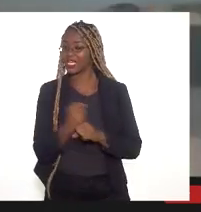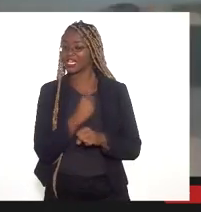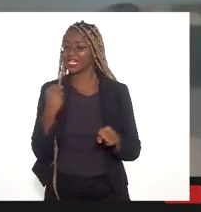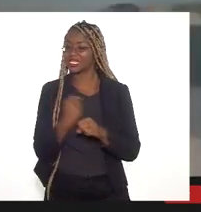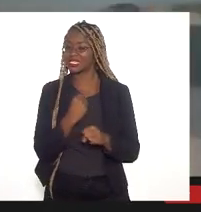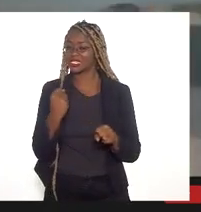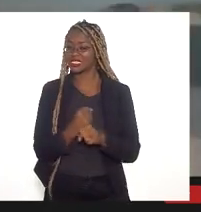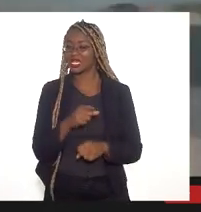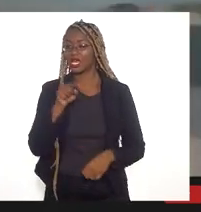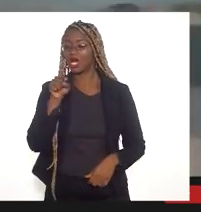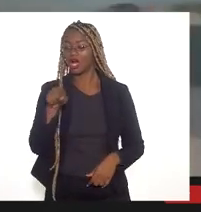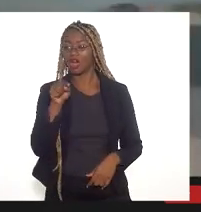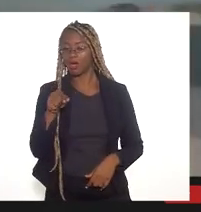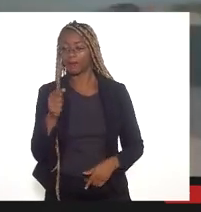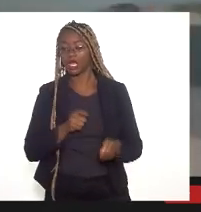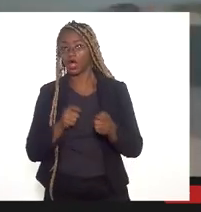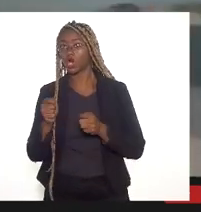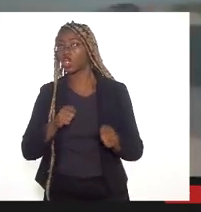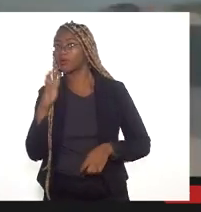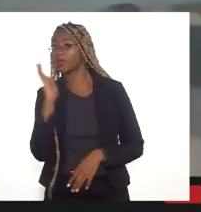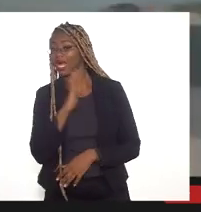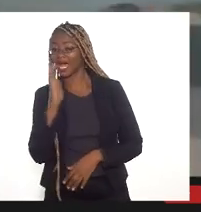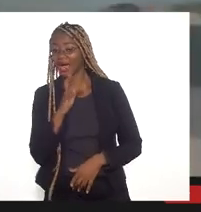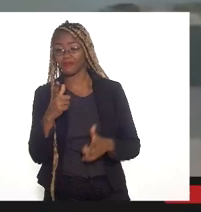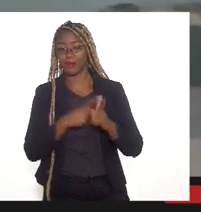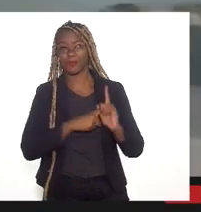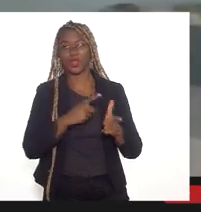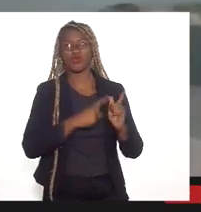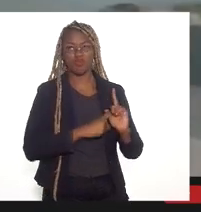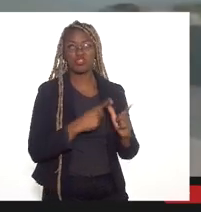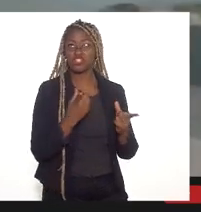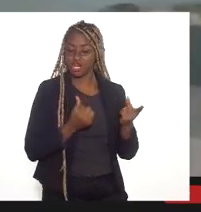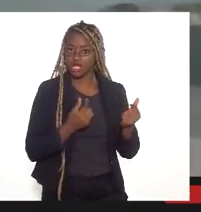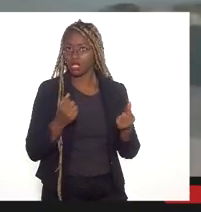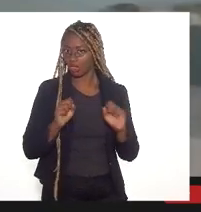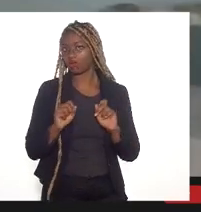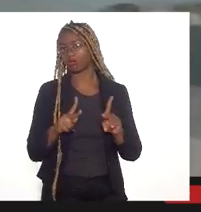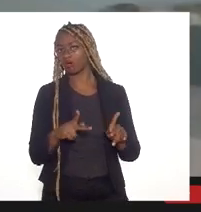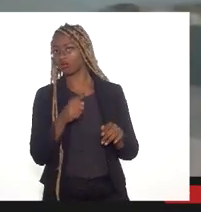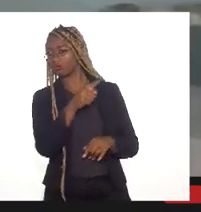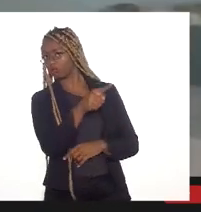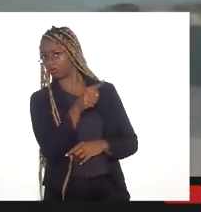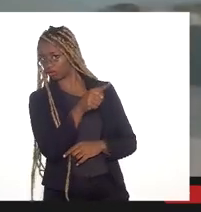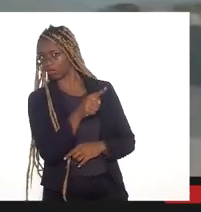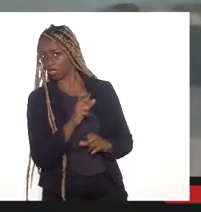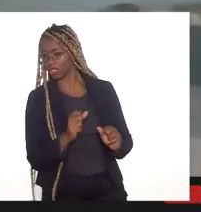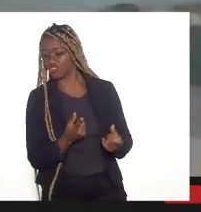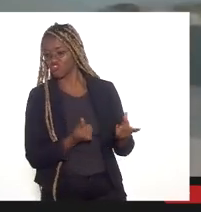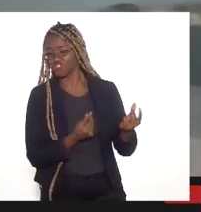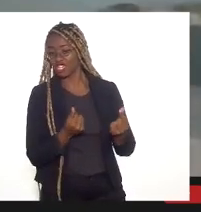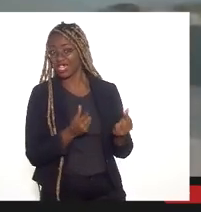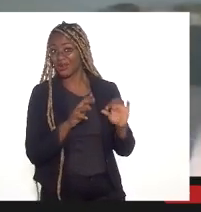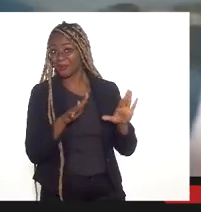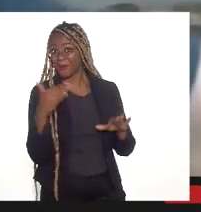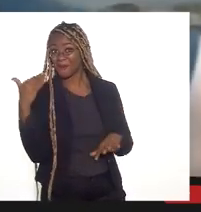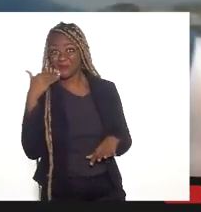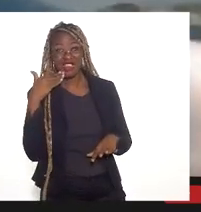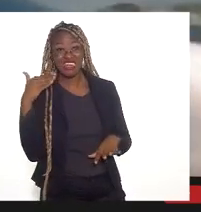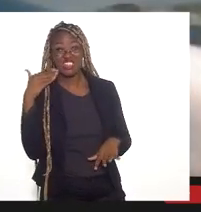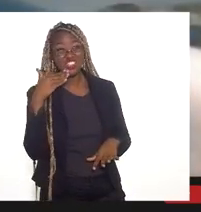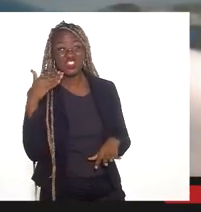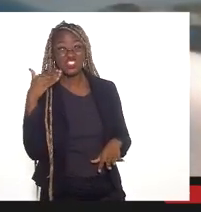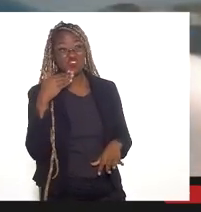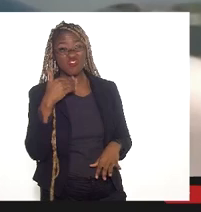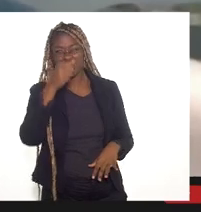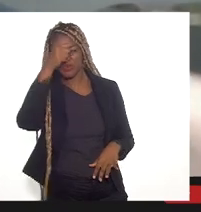retorno econômico imediato a ela de maior imposto e dinheiro e lucro para empresários vai gerar um prejuízo enorme para